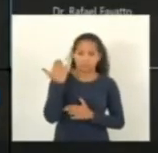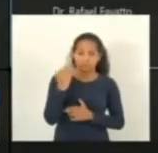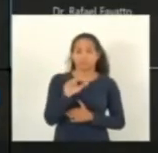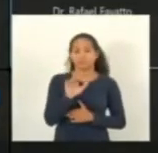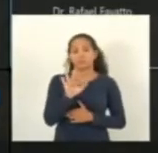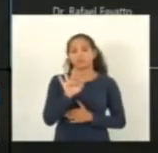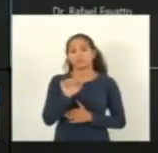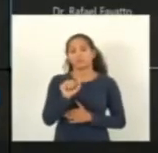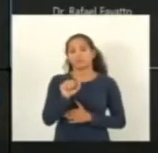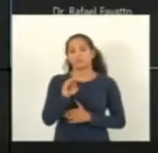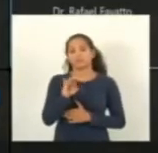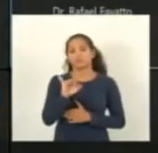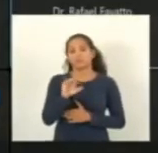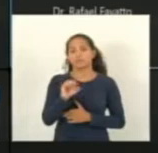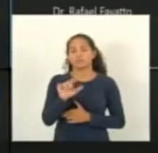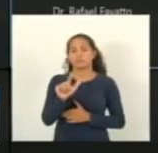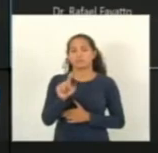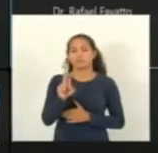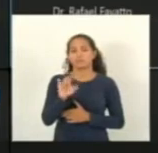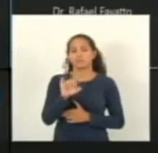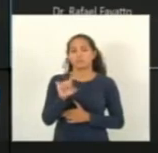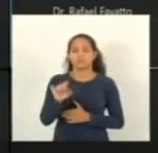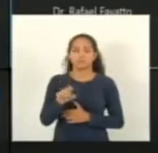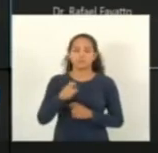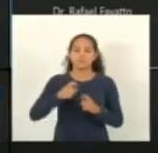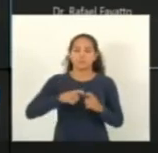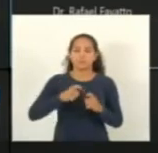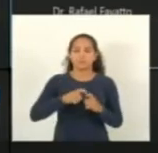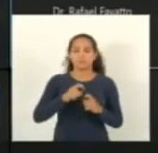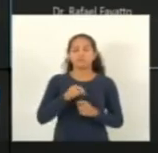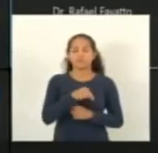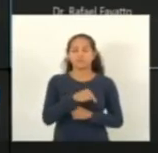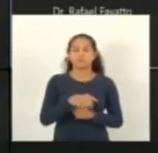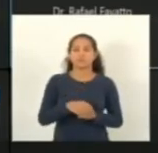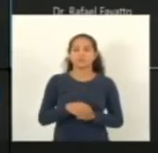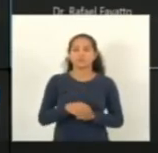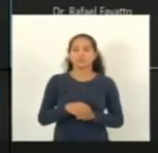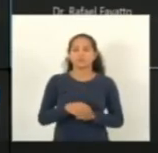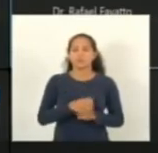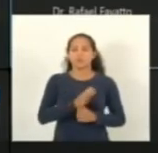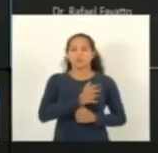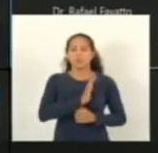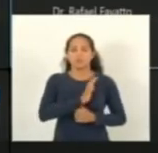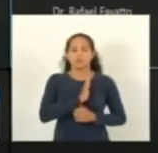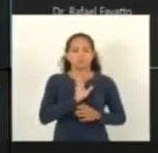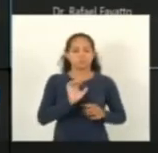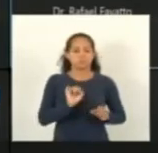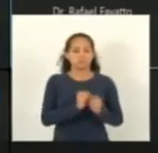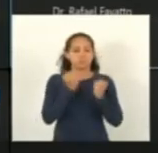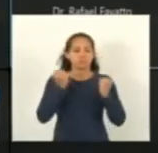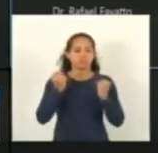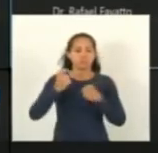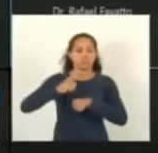Fábio Luiz Costa Pereira médico em geologias sofreu um infarto fulminante no seu trabalho trabalhando